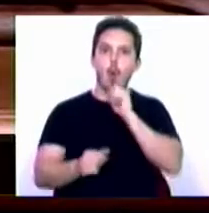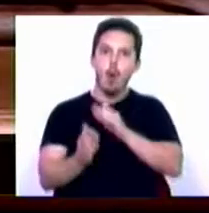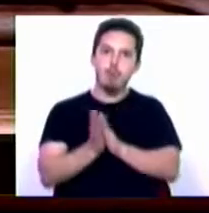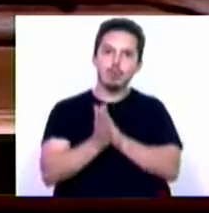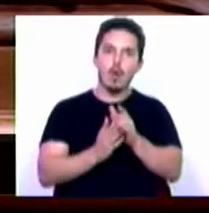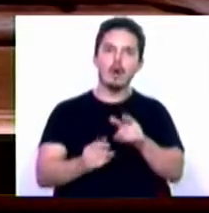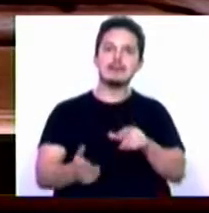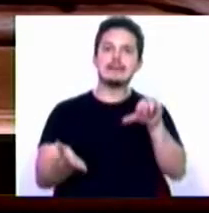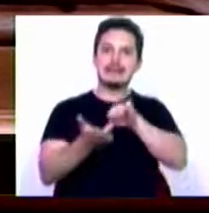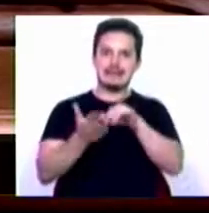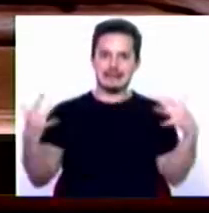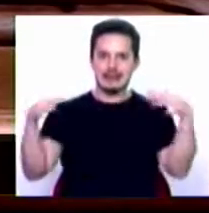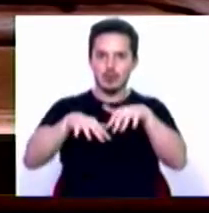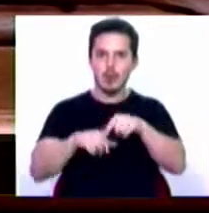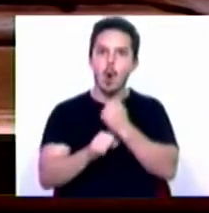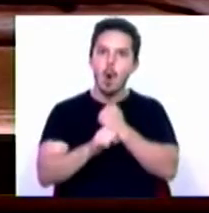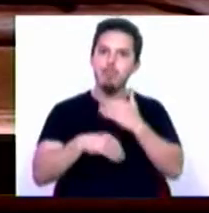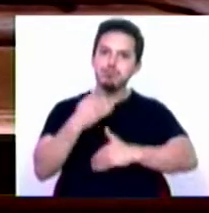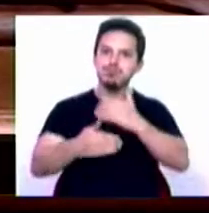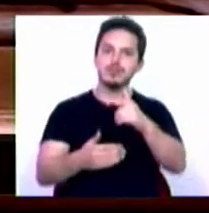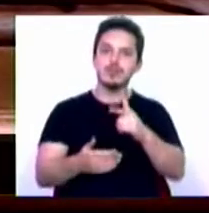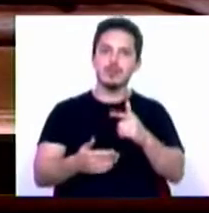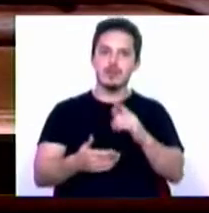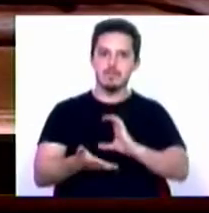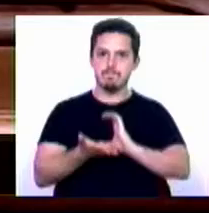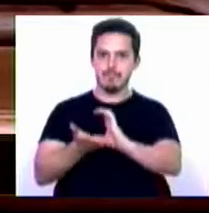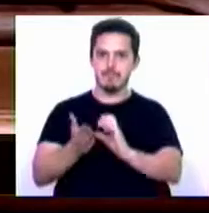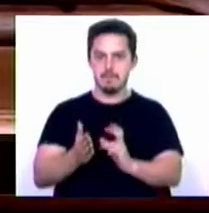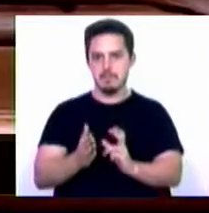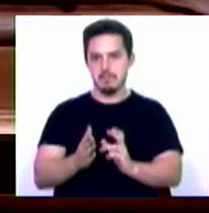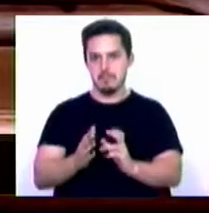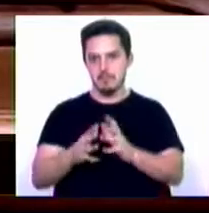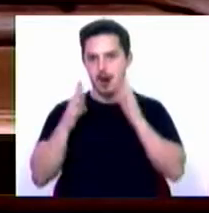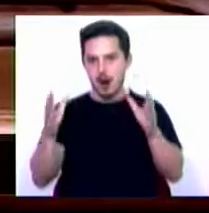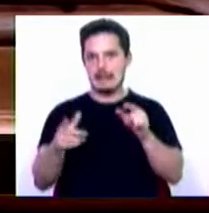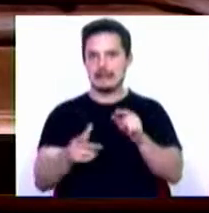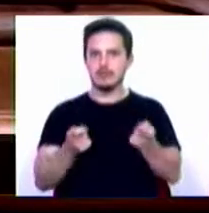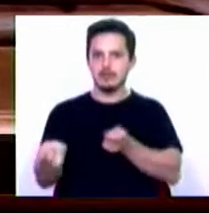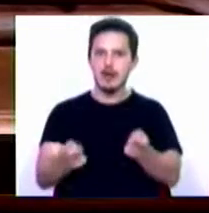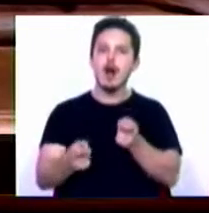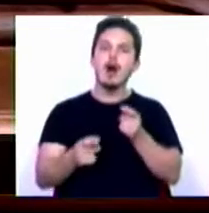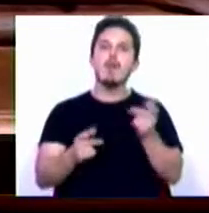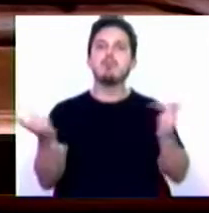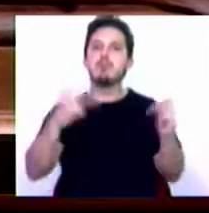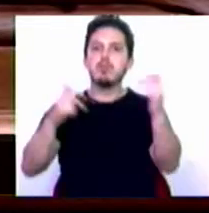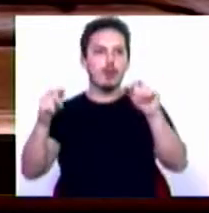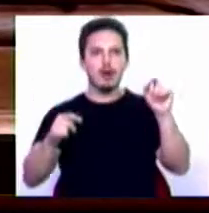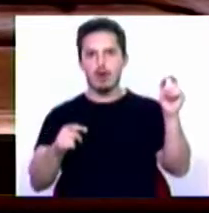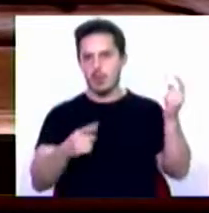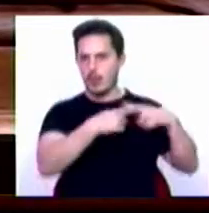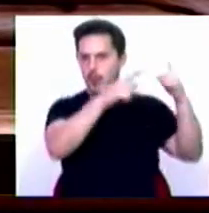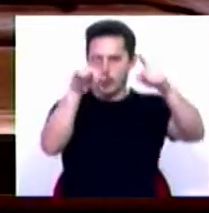de centralização e operacionalização do elevado montante de notivos a gerir, oriundos de diversas fontes e com várias